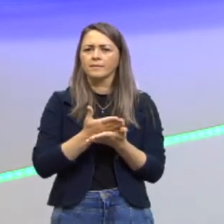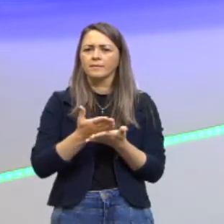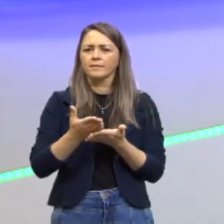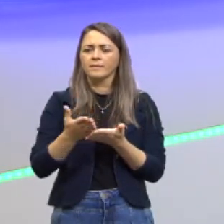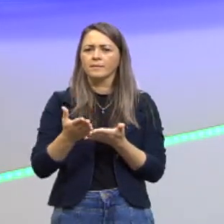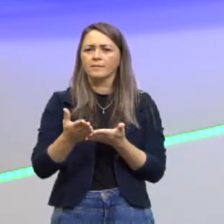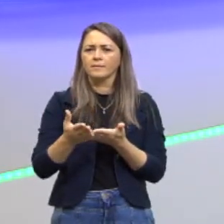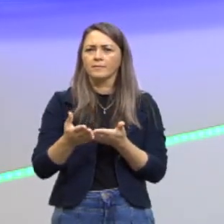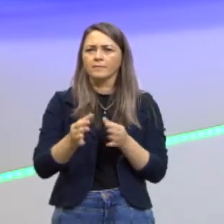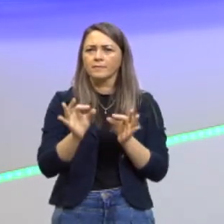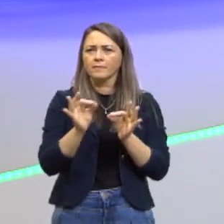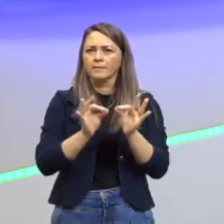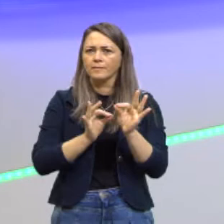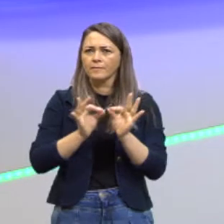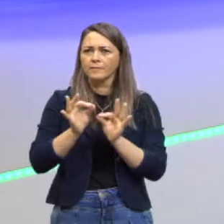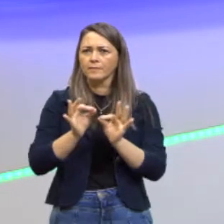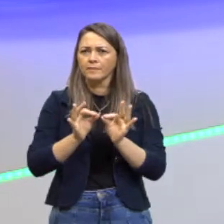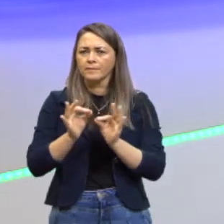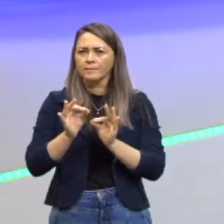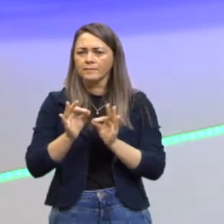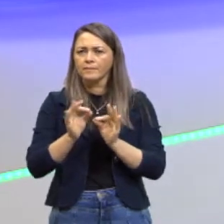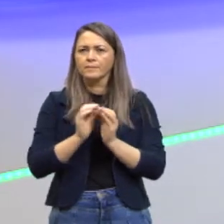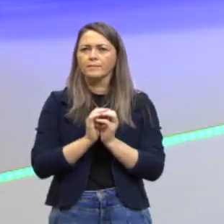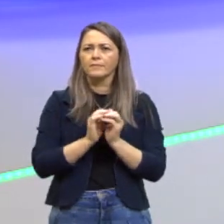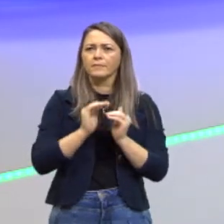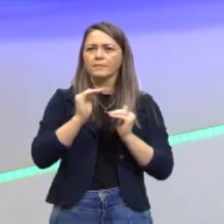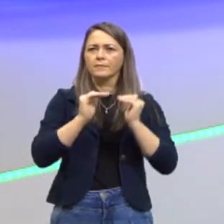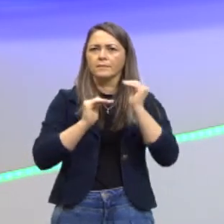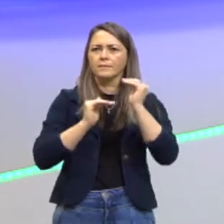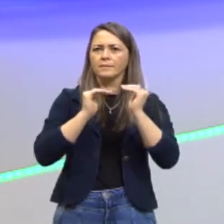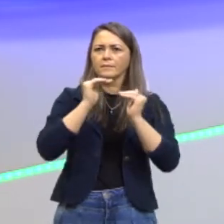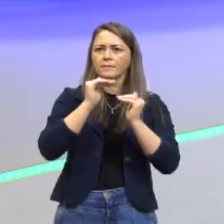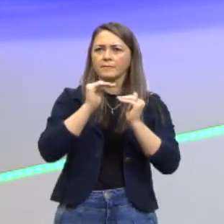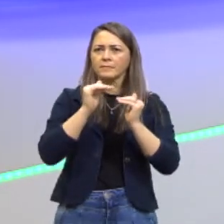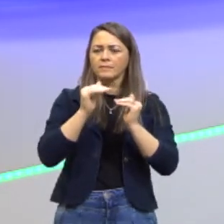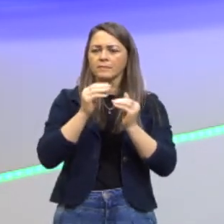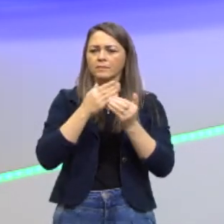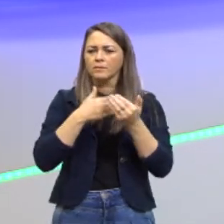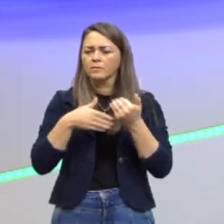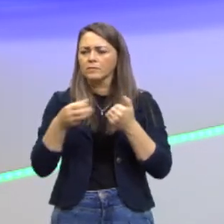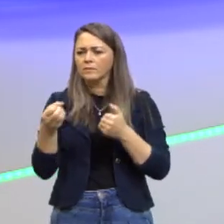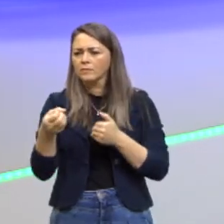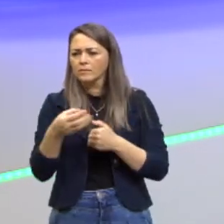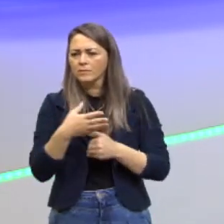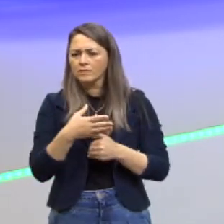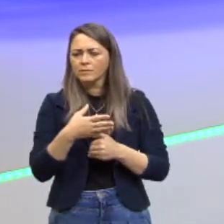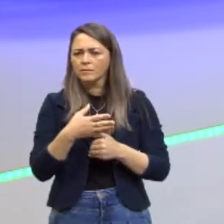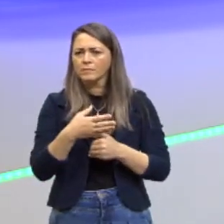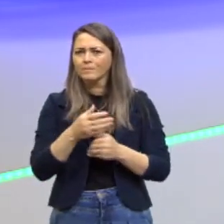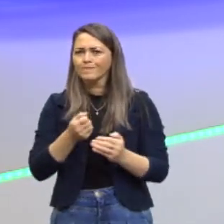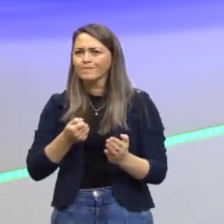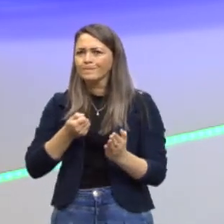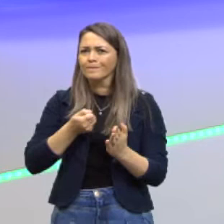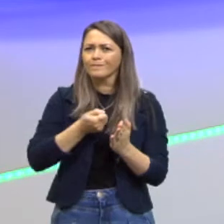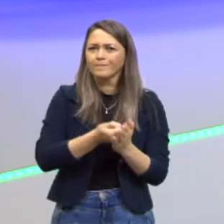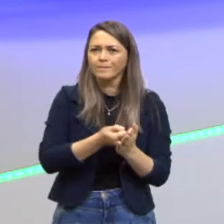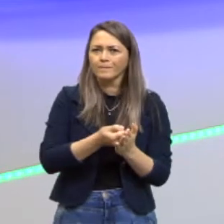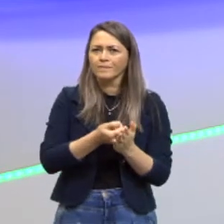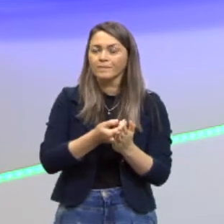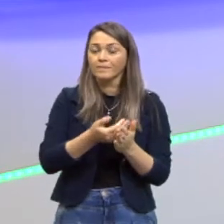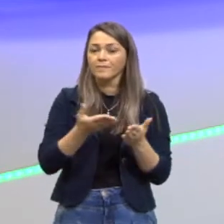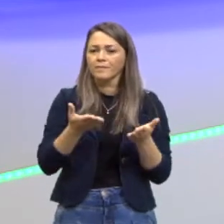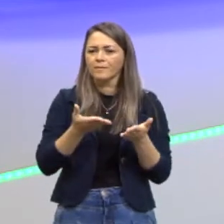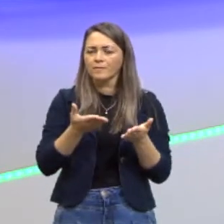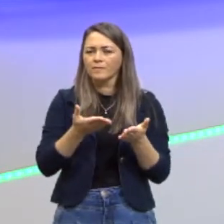serem construídos, assim, digamos assim, né? E é tudo muito novo, não sabemos nem o impacto disso nas nossas